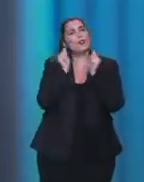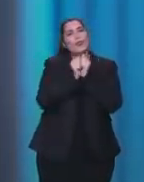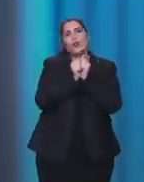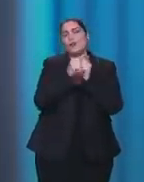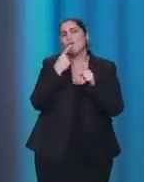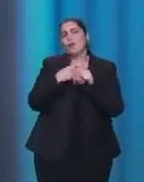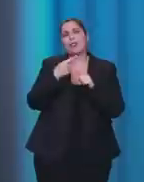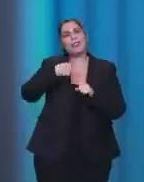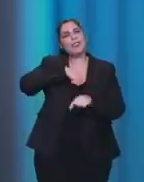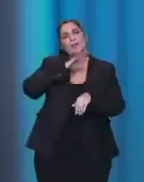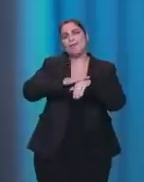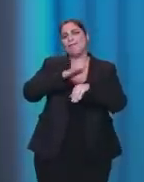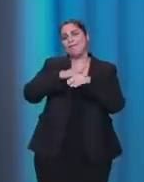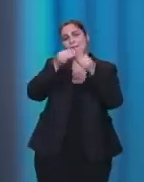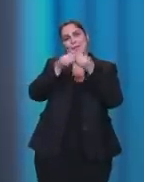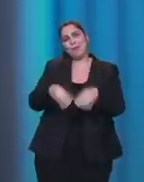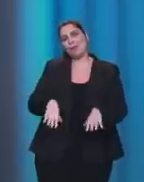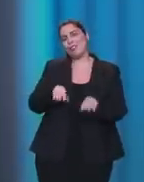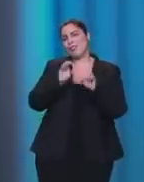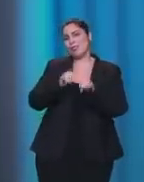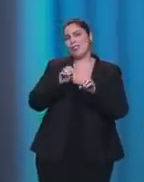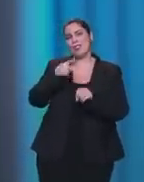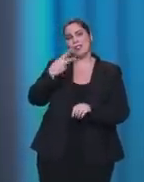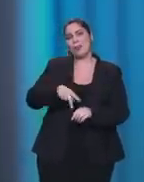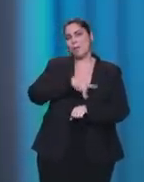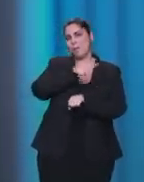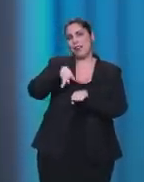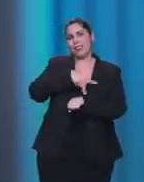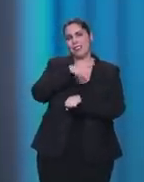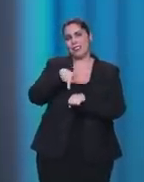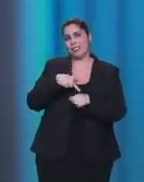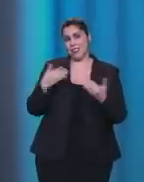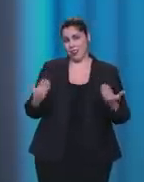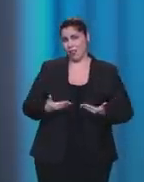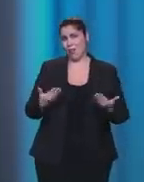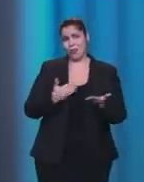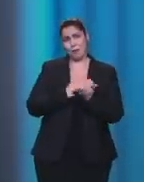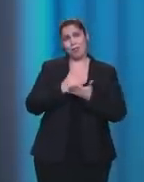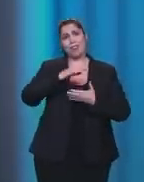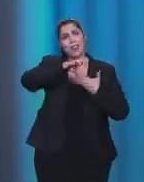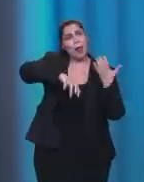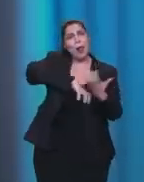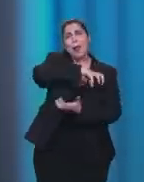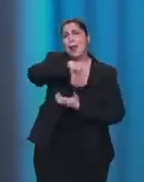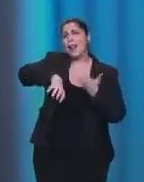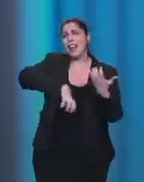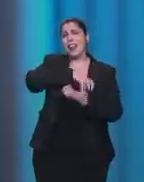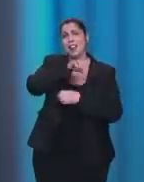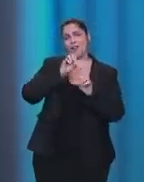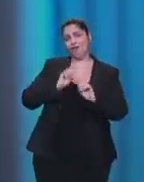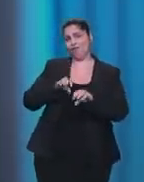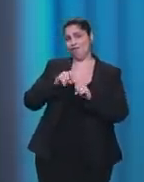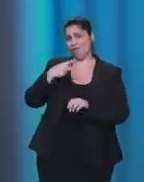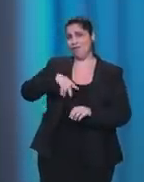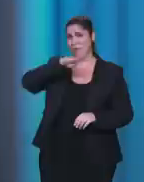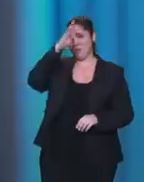nosso país. E nós vamos começar a nossa grande reforma, a revolução na educação do nosso país,